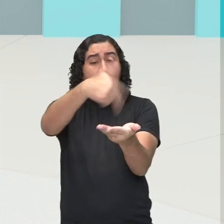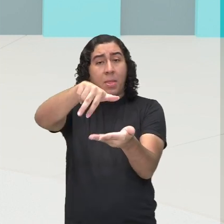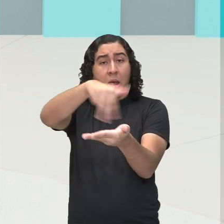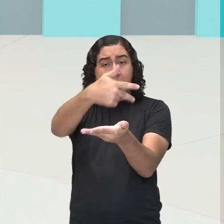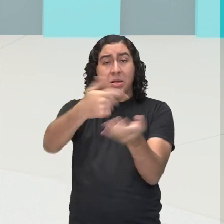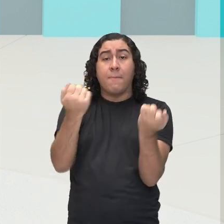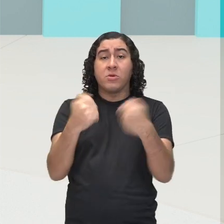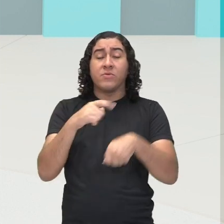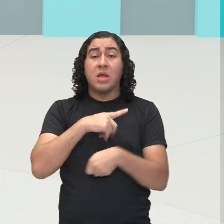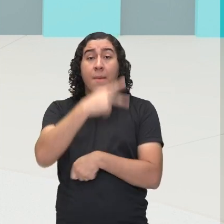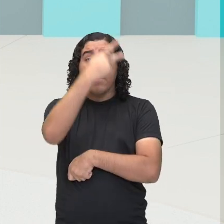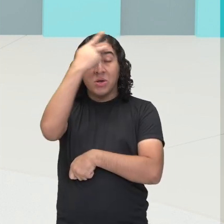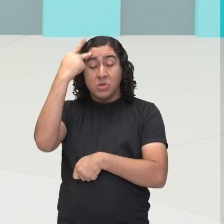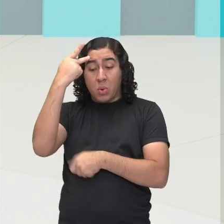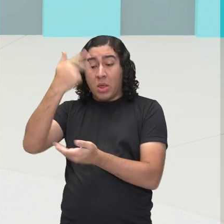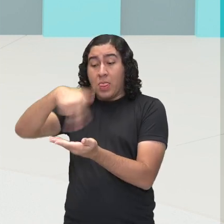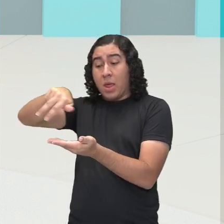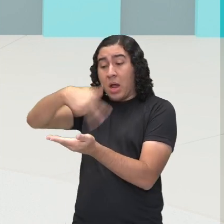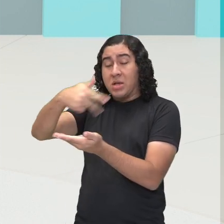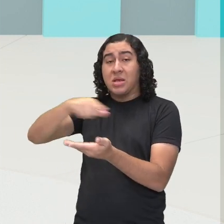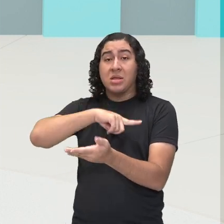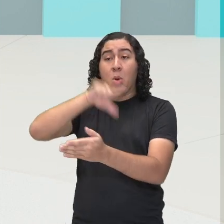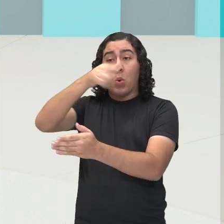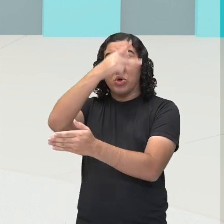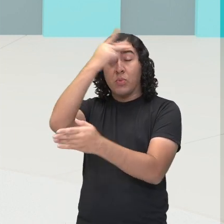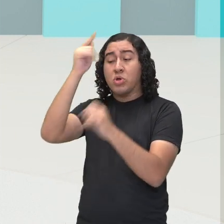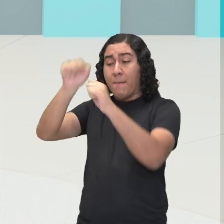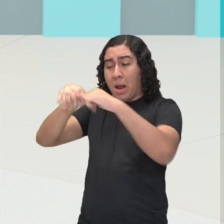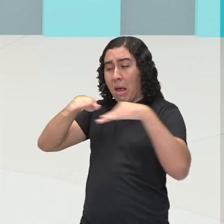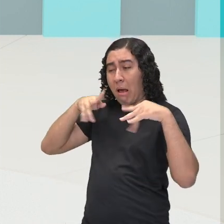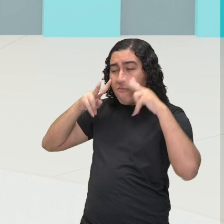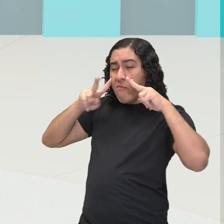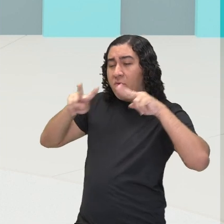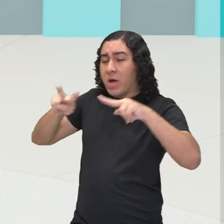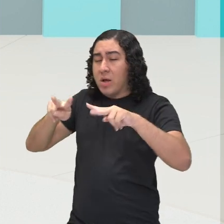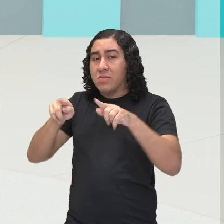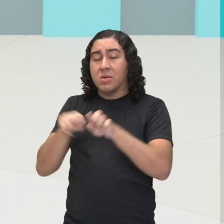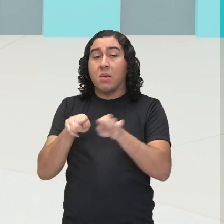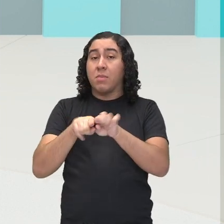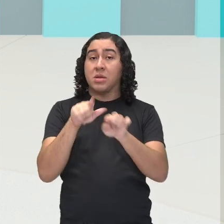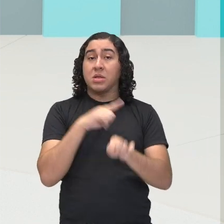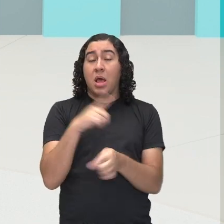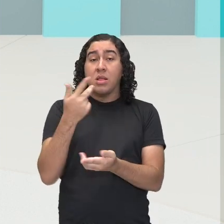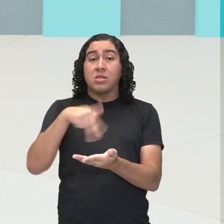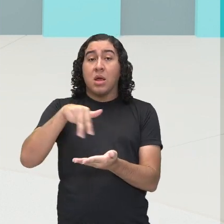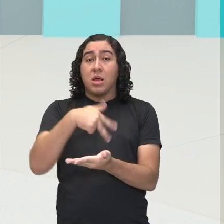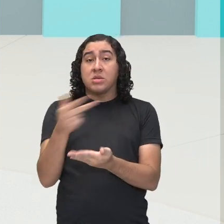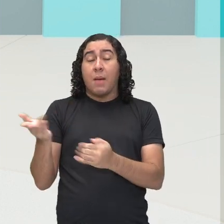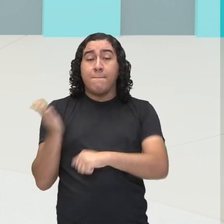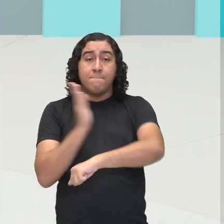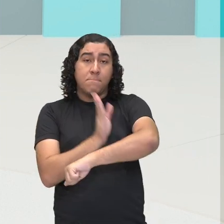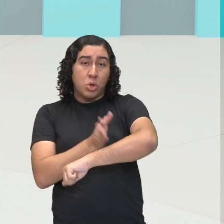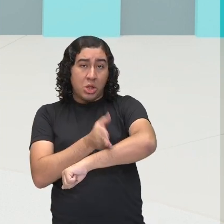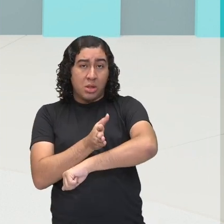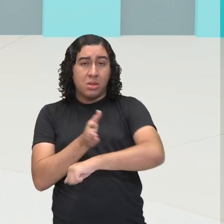dança contemporânea, pode ser a dança moderna, a dança